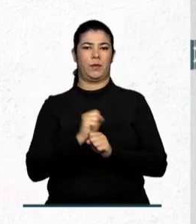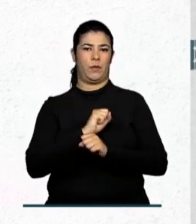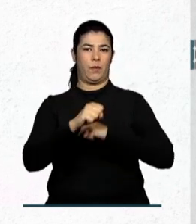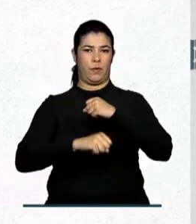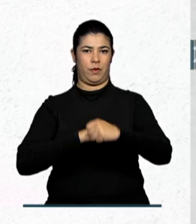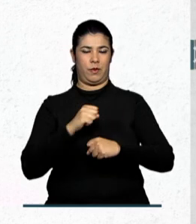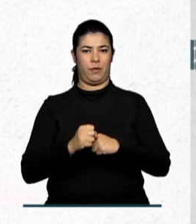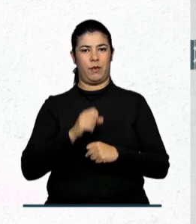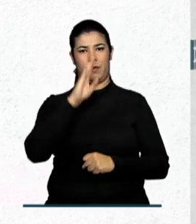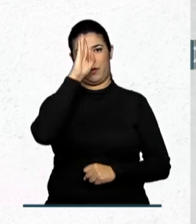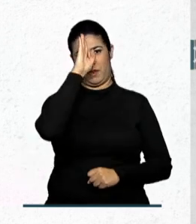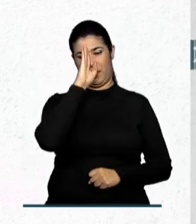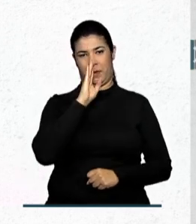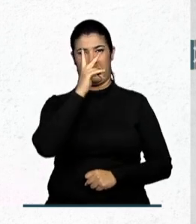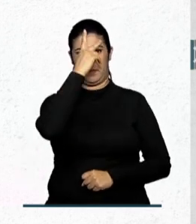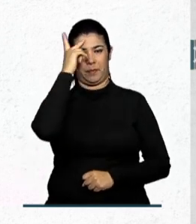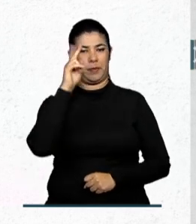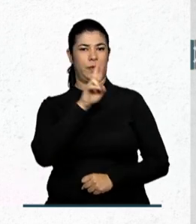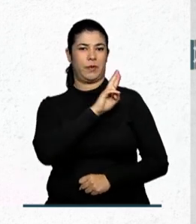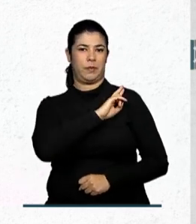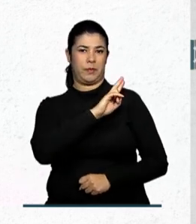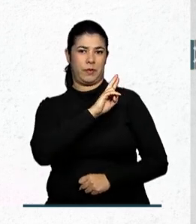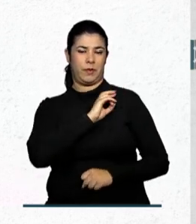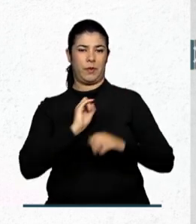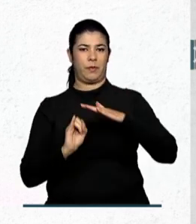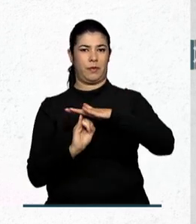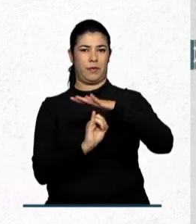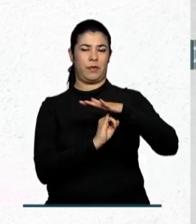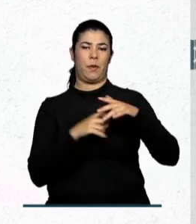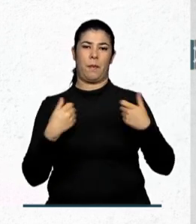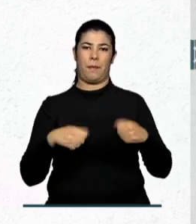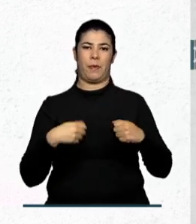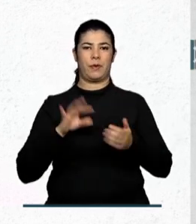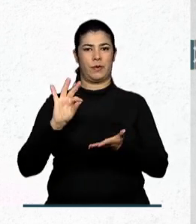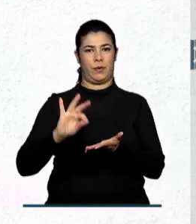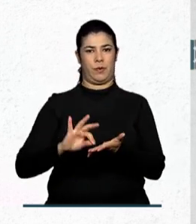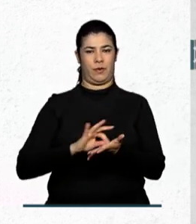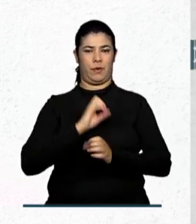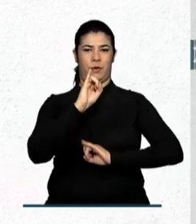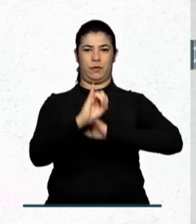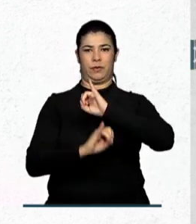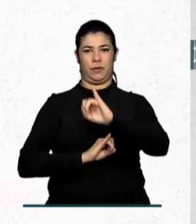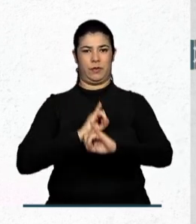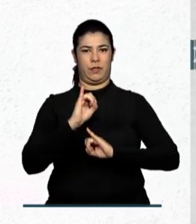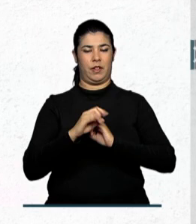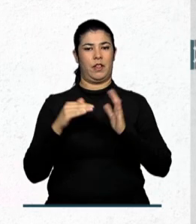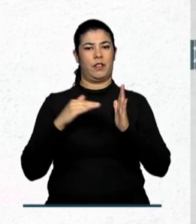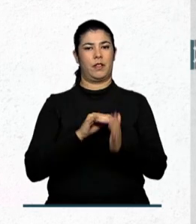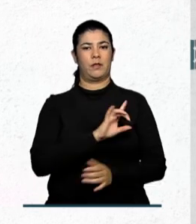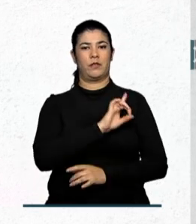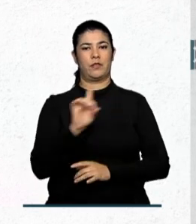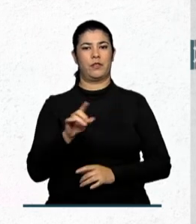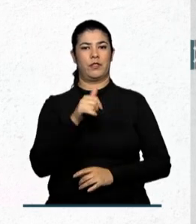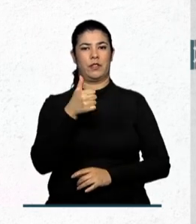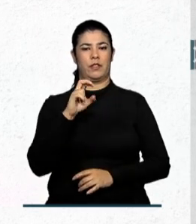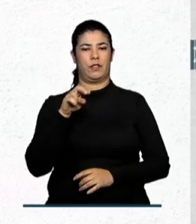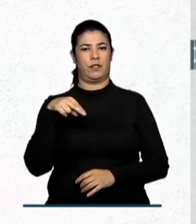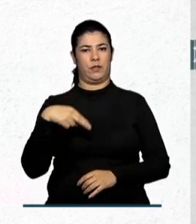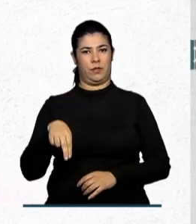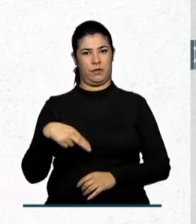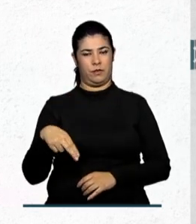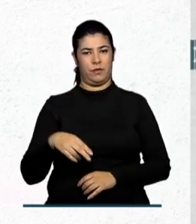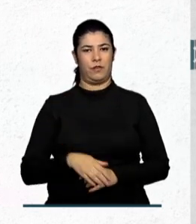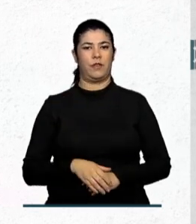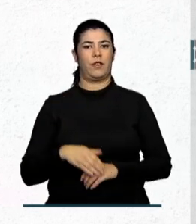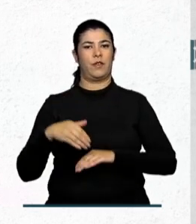gratuitas. Os responsáveis pelas instituições devem preencher o cadastro pela internet até o dia 15 de novembro. O